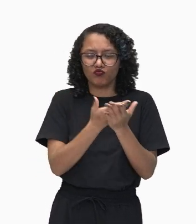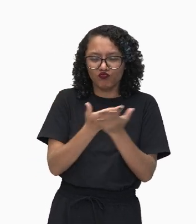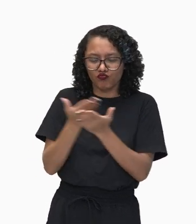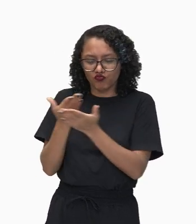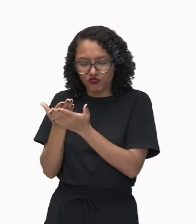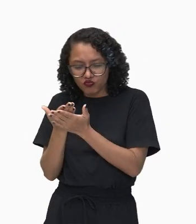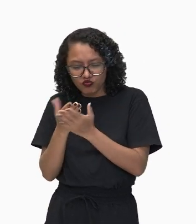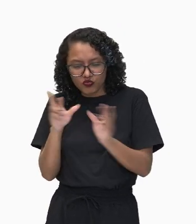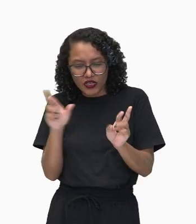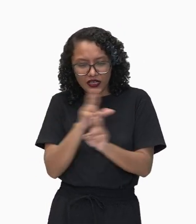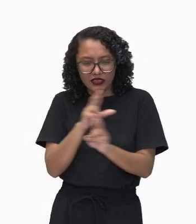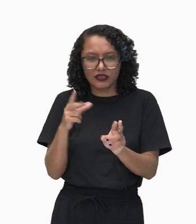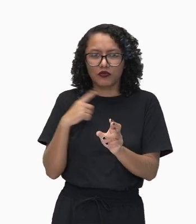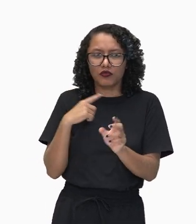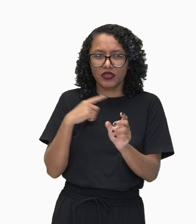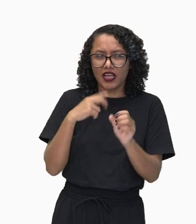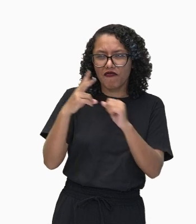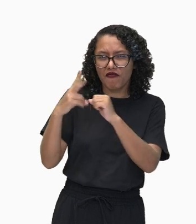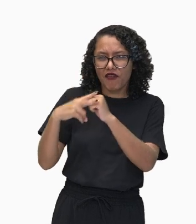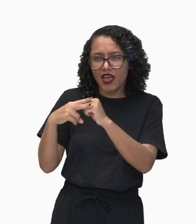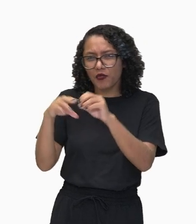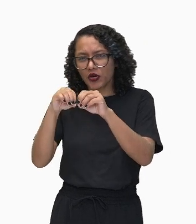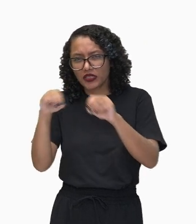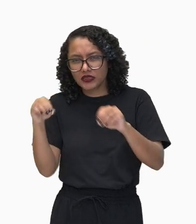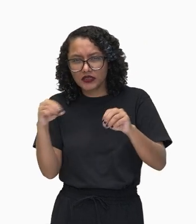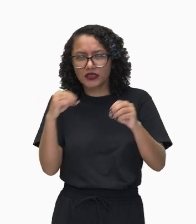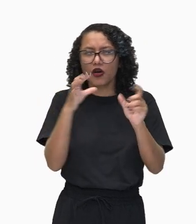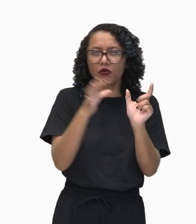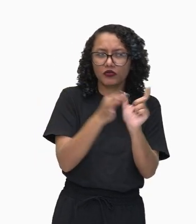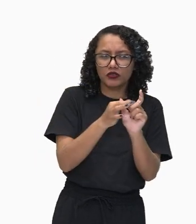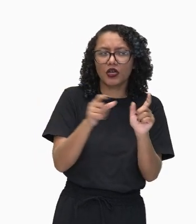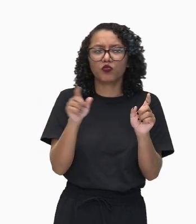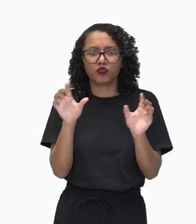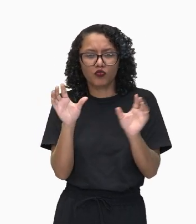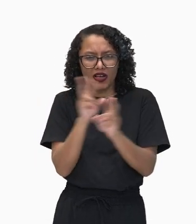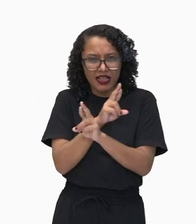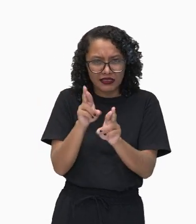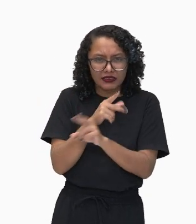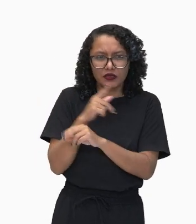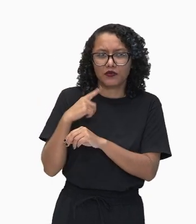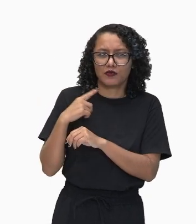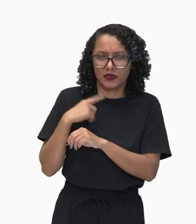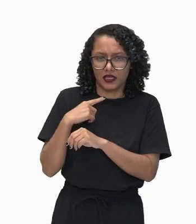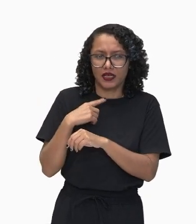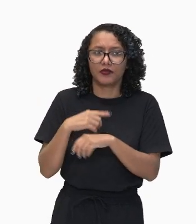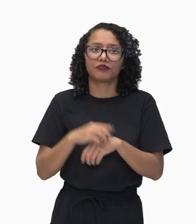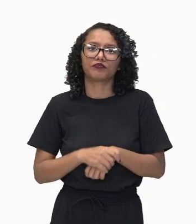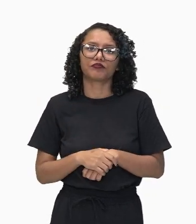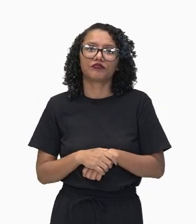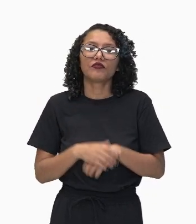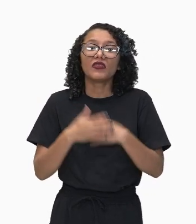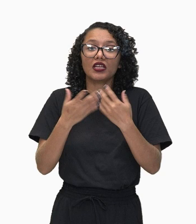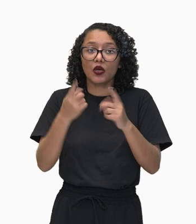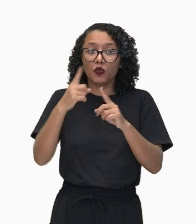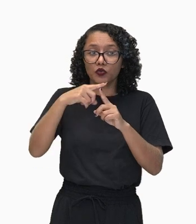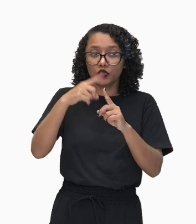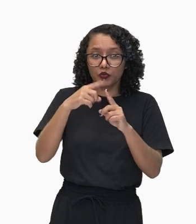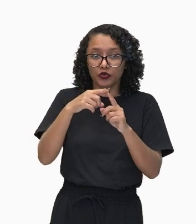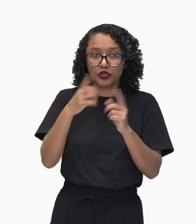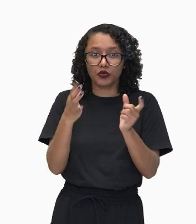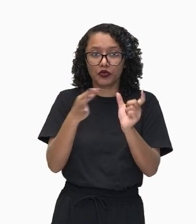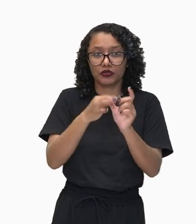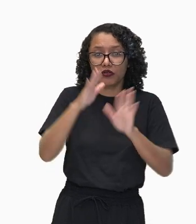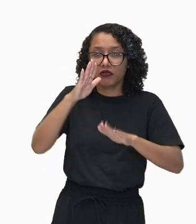sobre o que são orações, né? Os verbos, sempre vai ter um verbo ou locução verbal. A classificação de uma determinada conjunção só pode ser